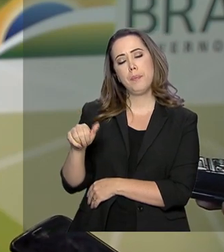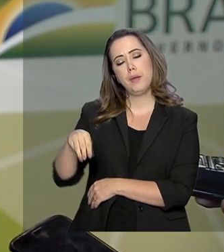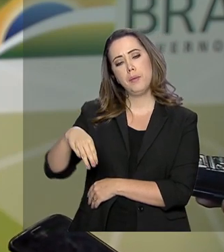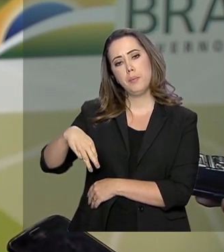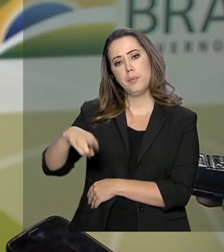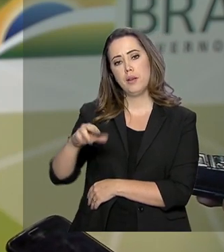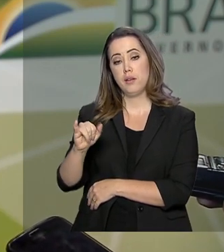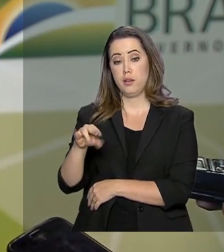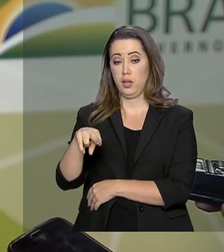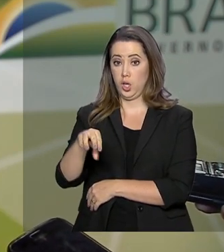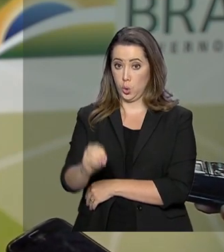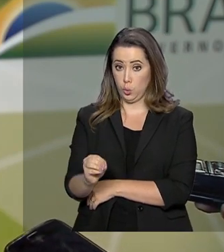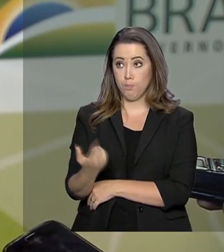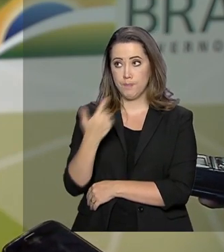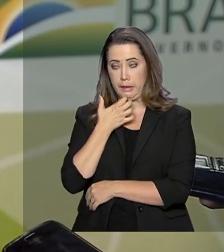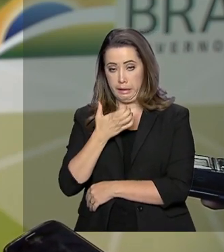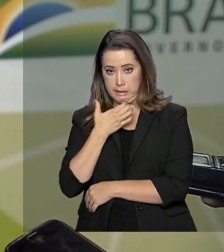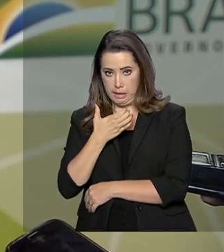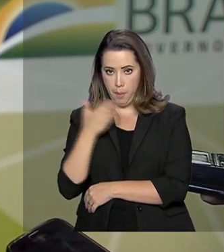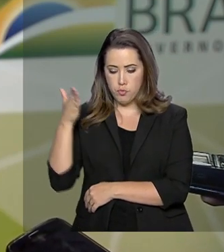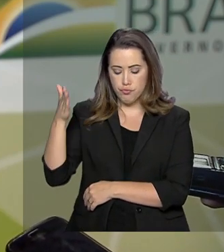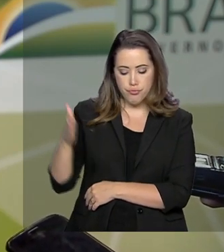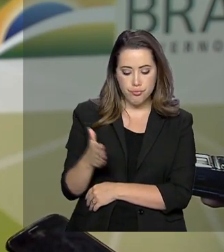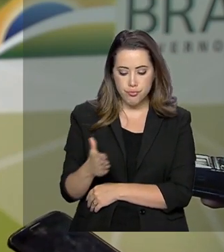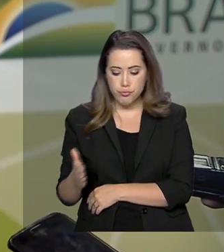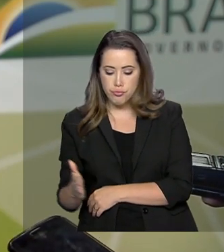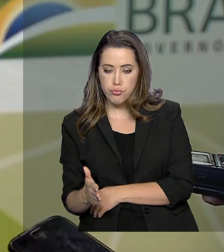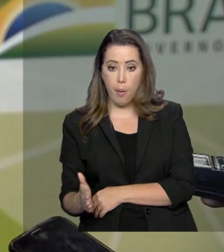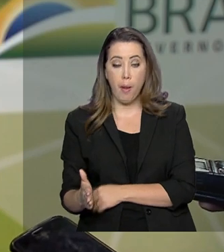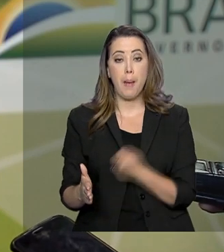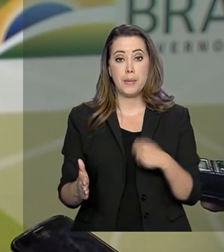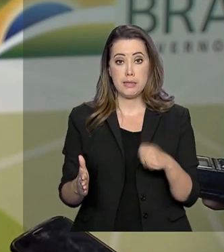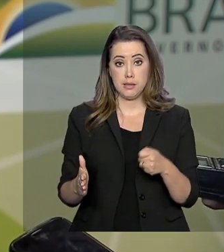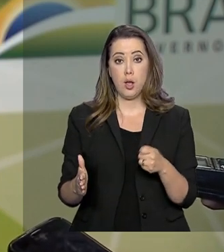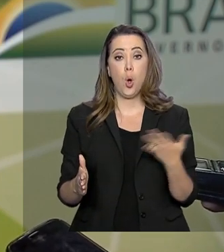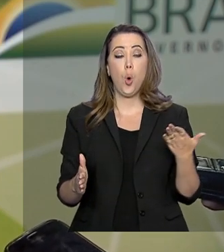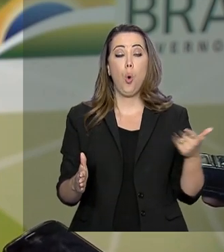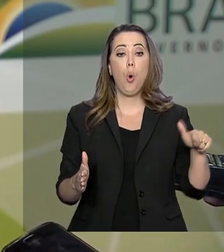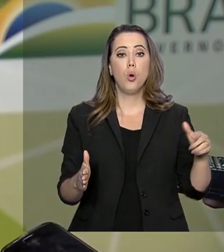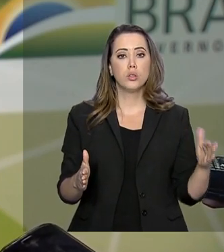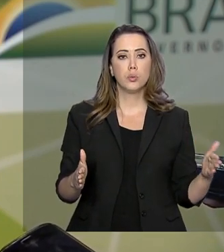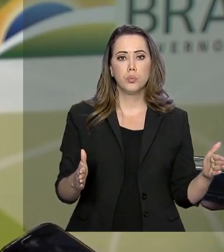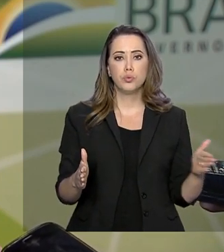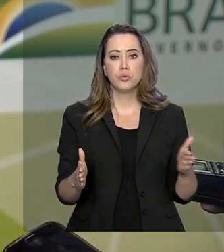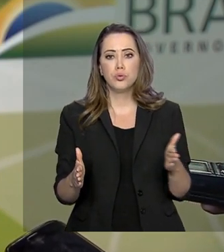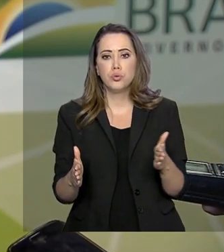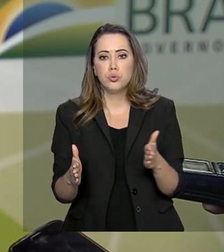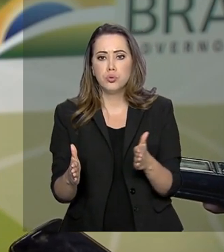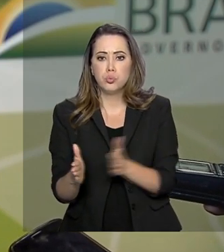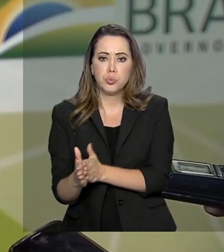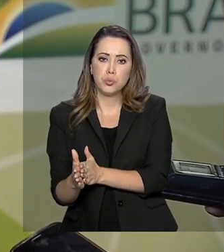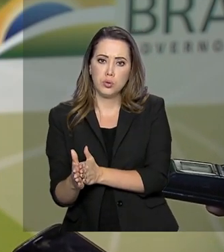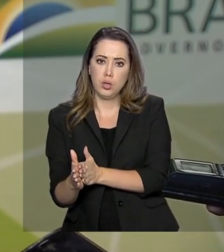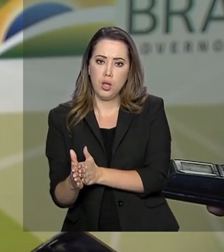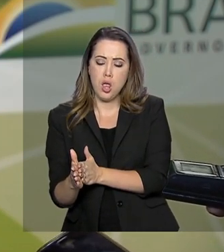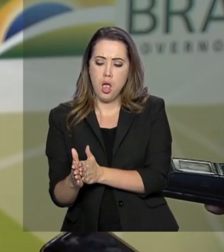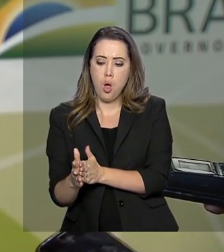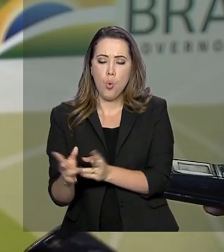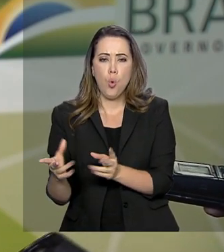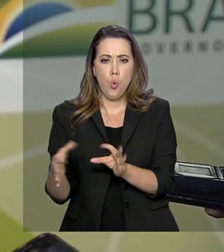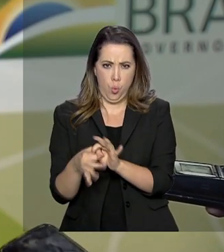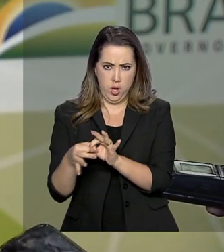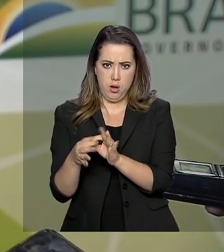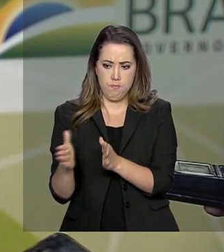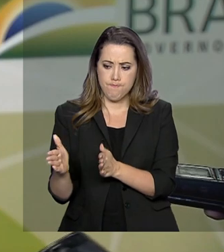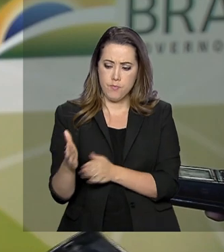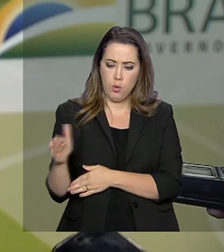principal do submarino, do casco do submarino, que é o vão central. Então isso será feito amanhã, uma cerimônia que se junta à